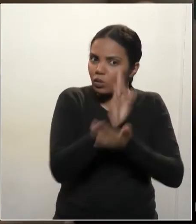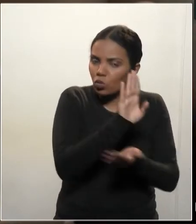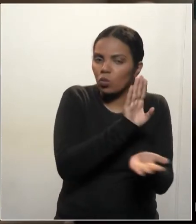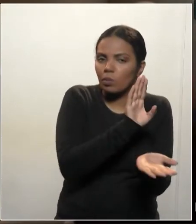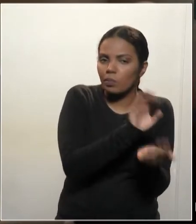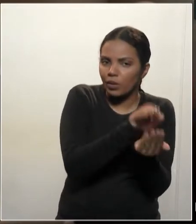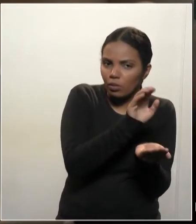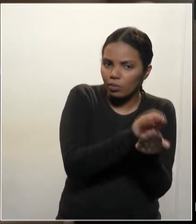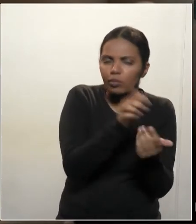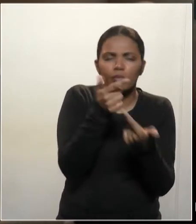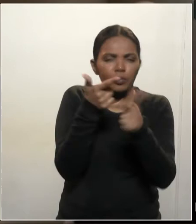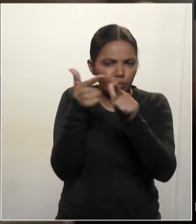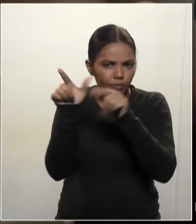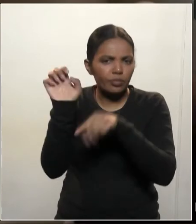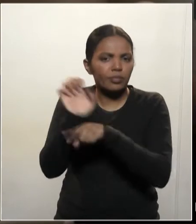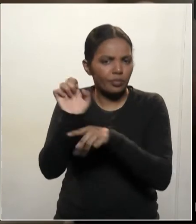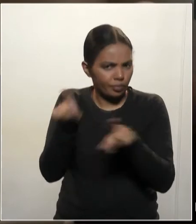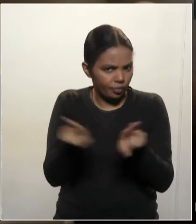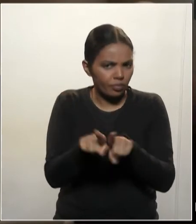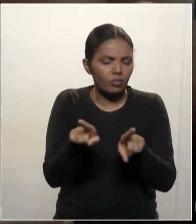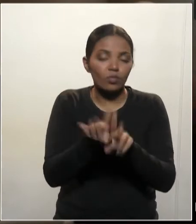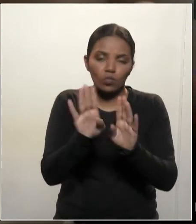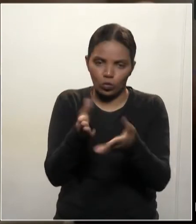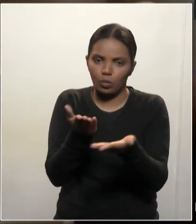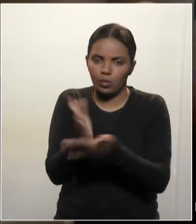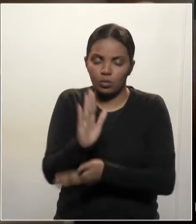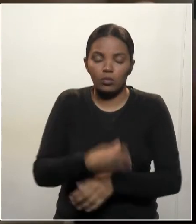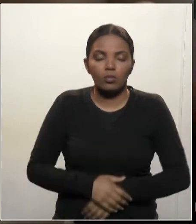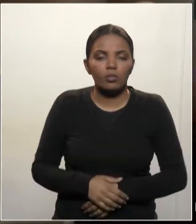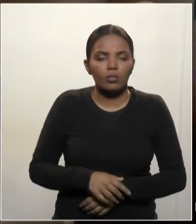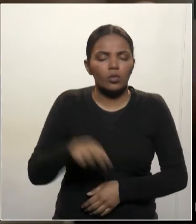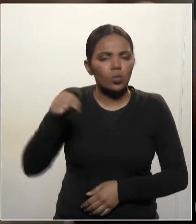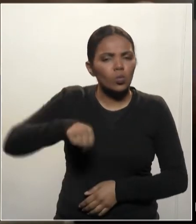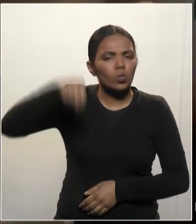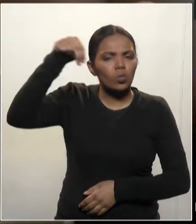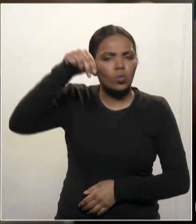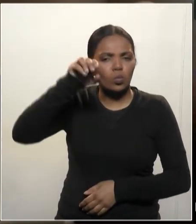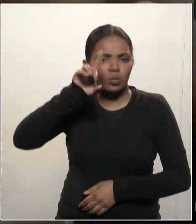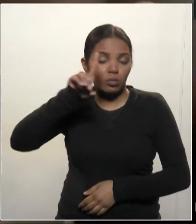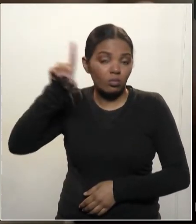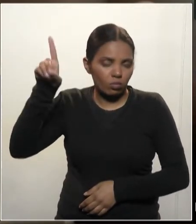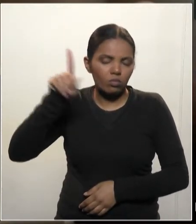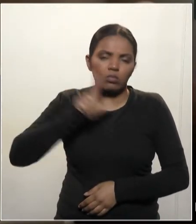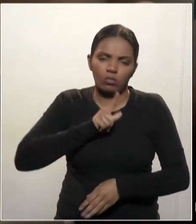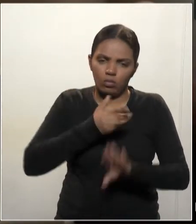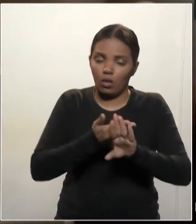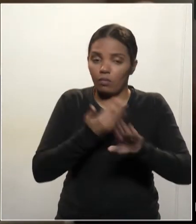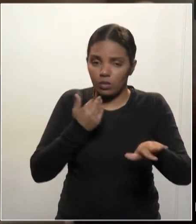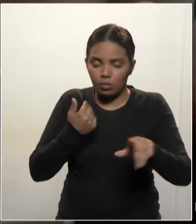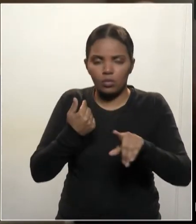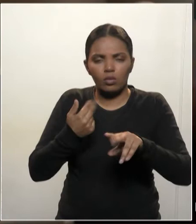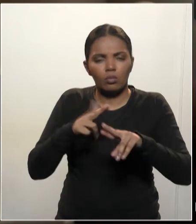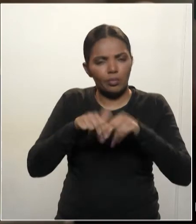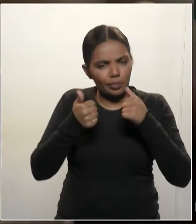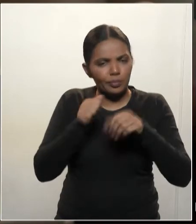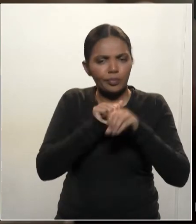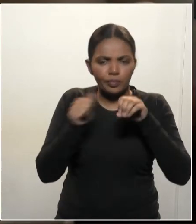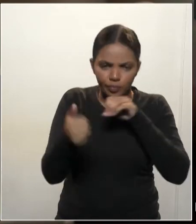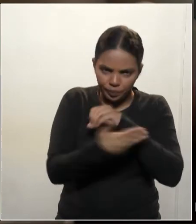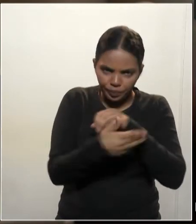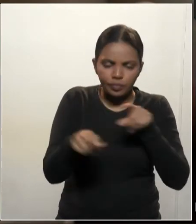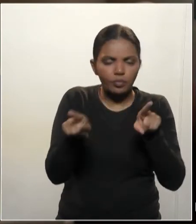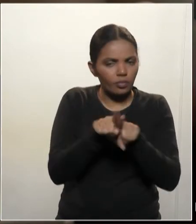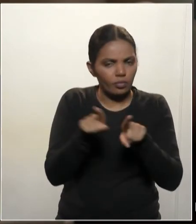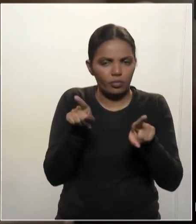estados também. Naquele estado nordeste, os afastamentos suspeitos de nosso Covid também não